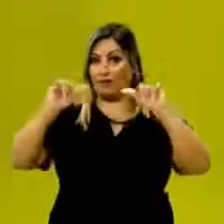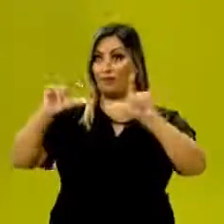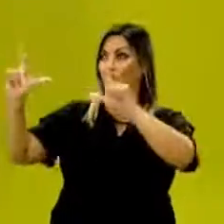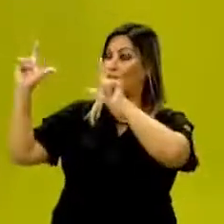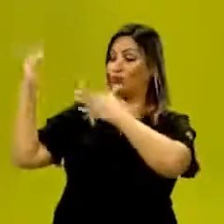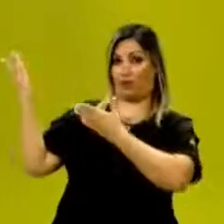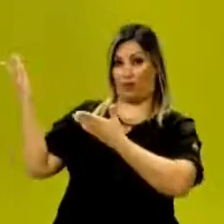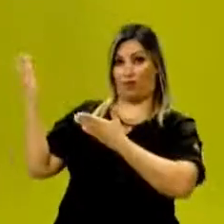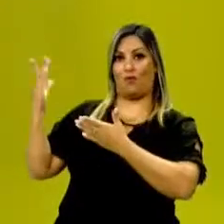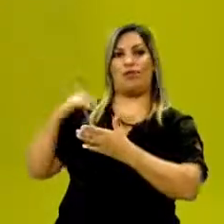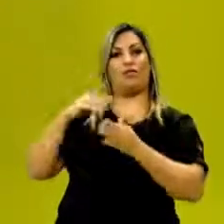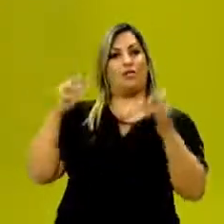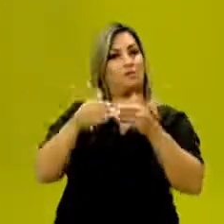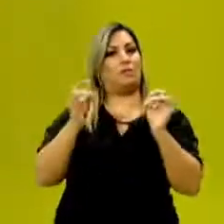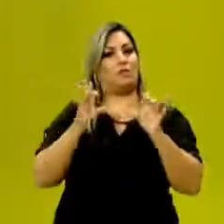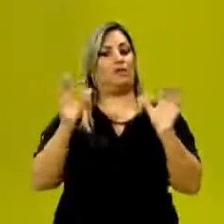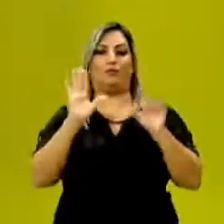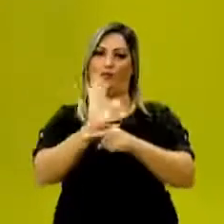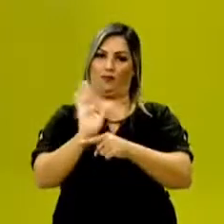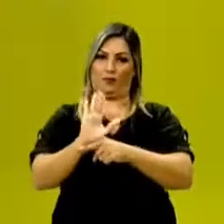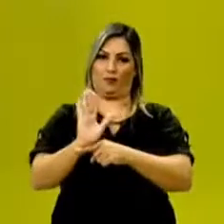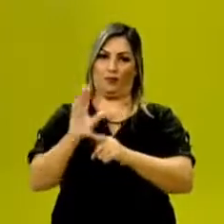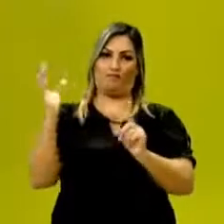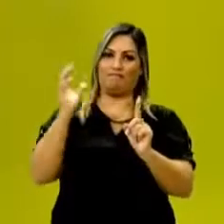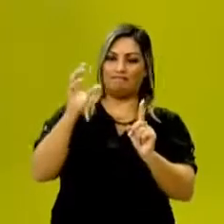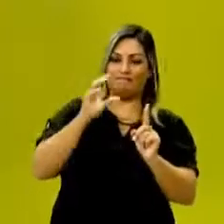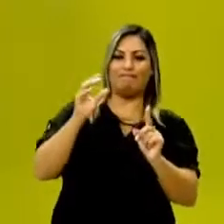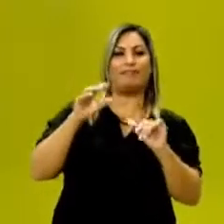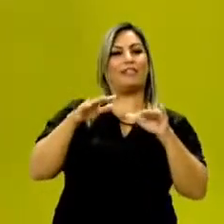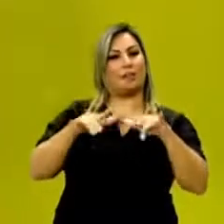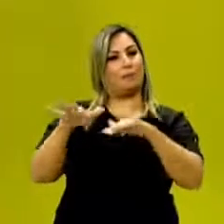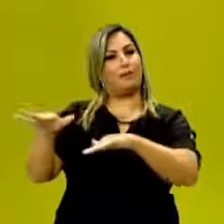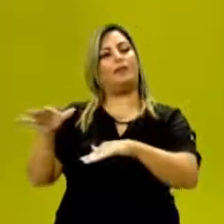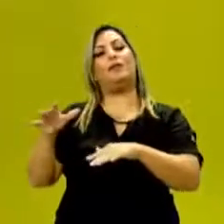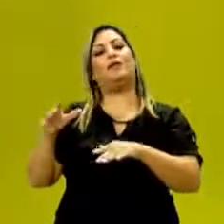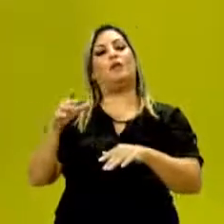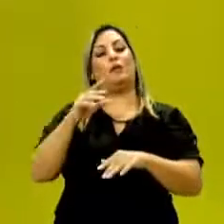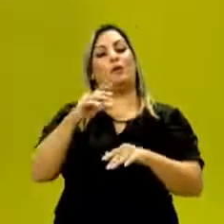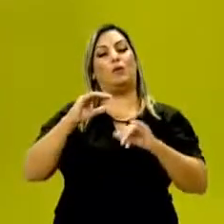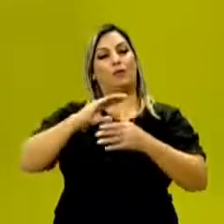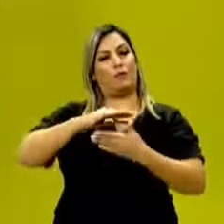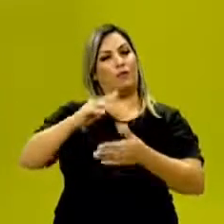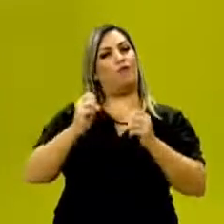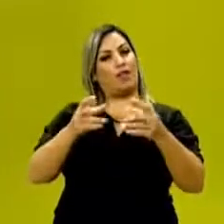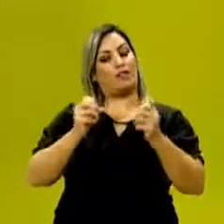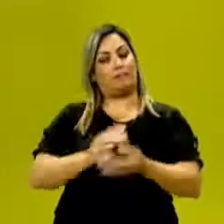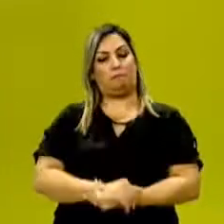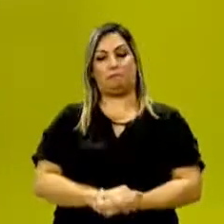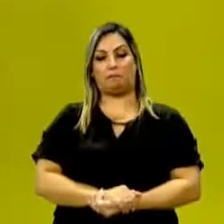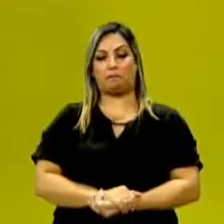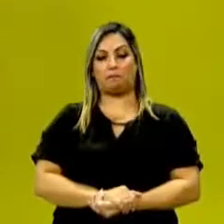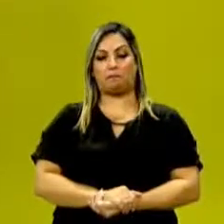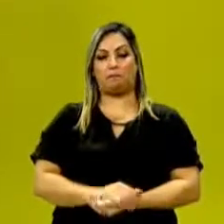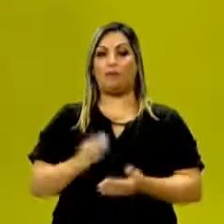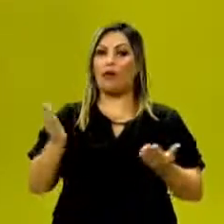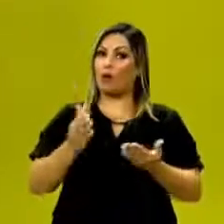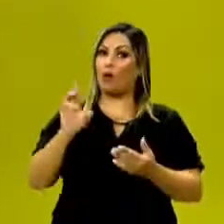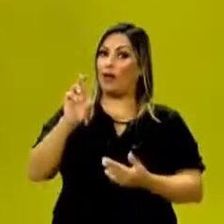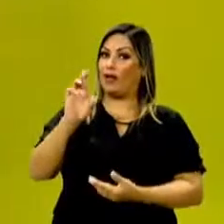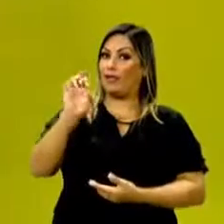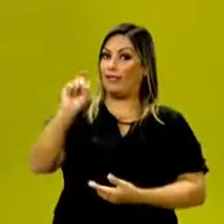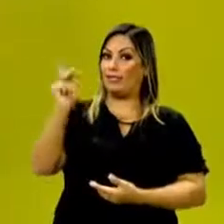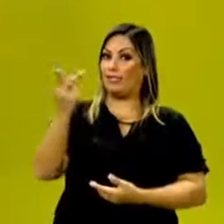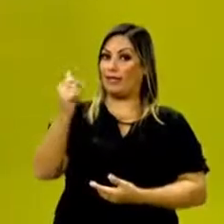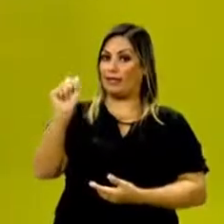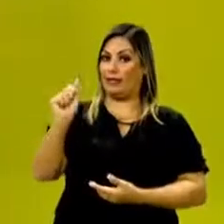específico para o filme. Então, é essa a intenção de uma campanha publicitária. Quando falamos em resenha, já é um outro